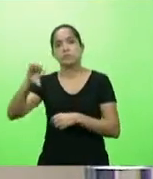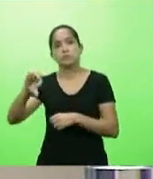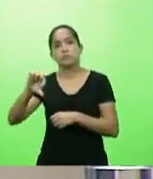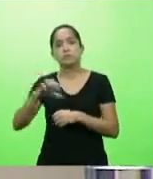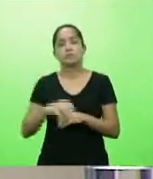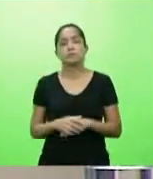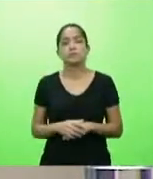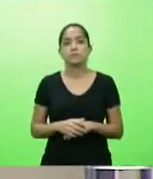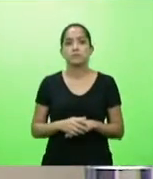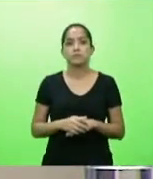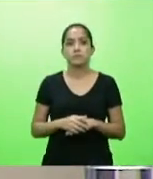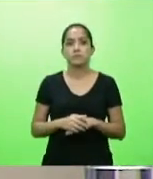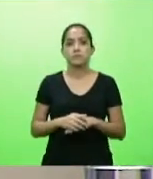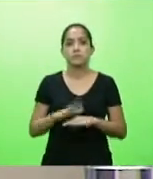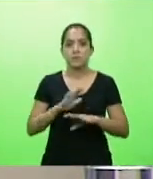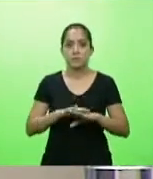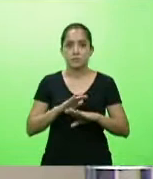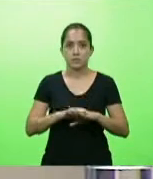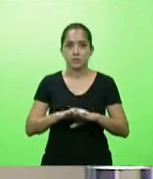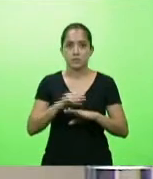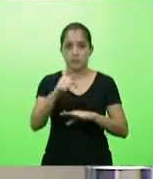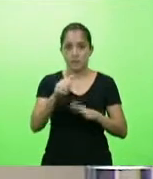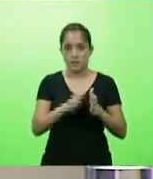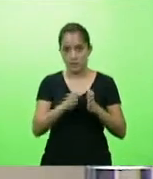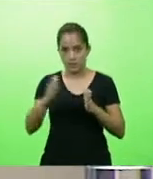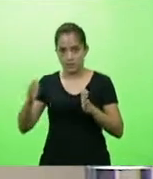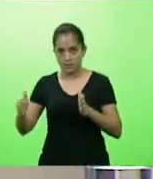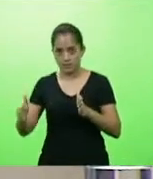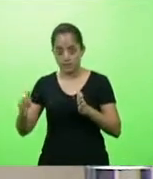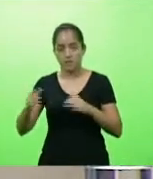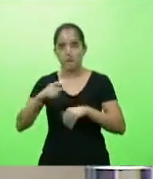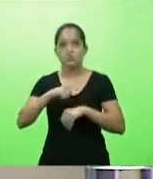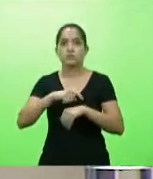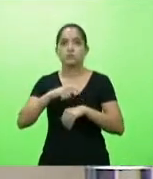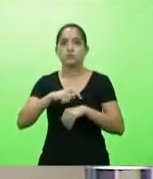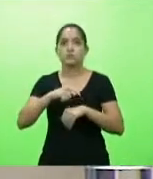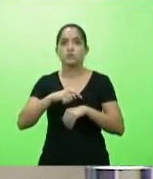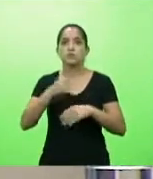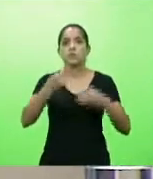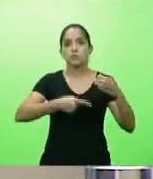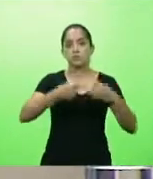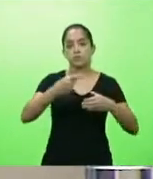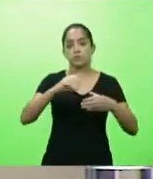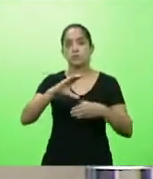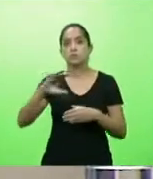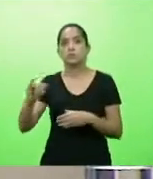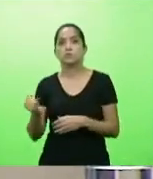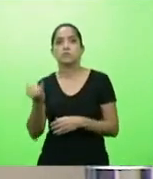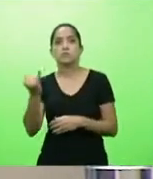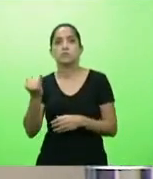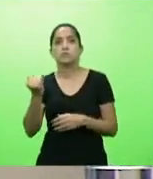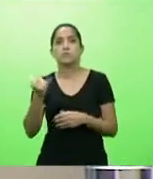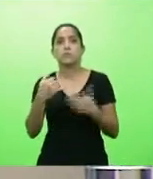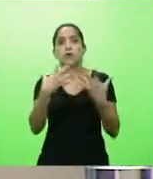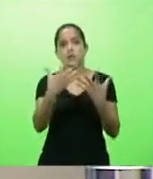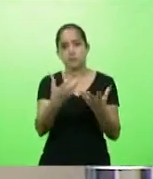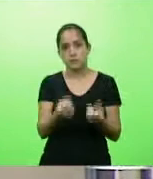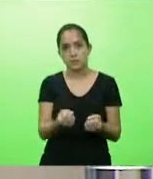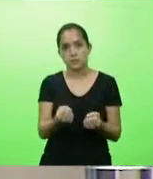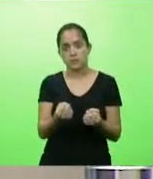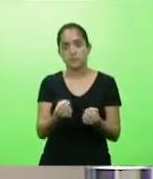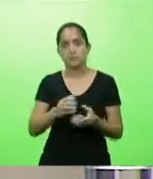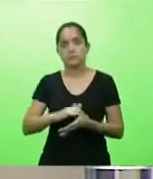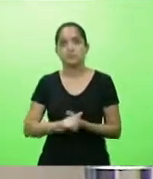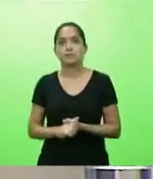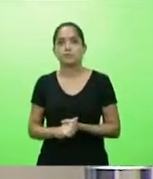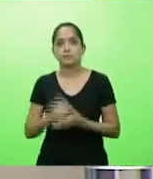Ato da mesa 7, prorroga prazo. parecer da Comissão de Constituição e Justiça é pela admissibilidade.